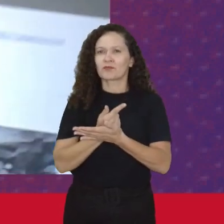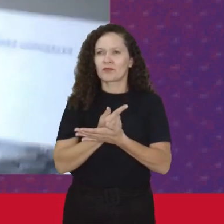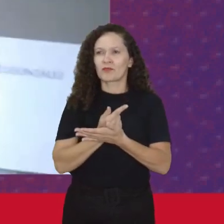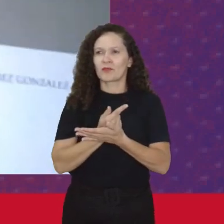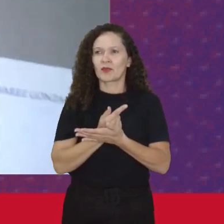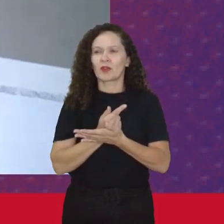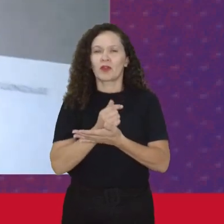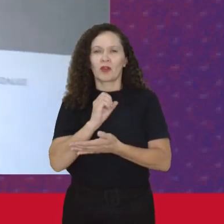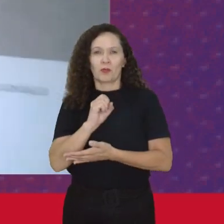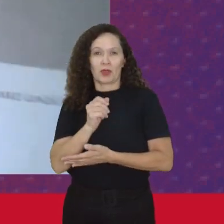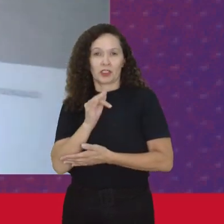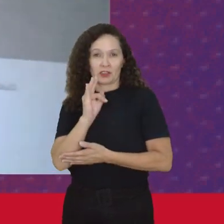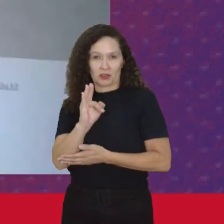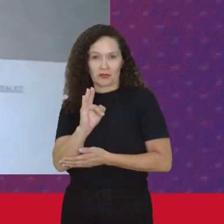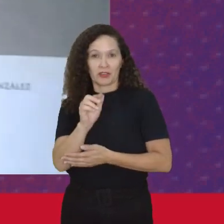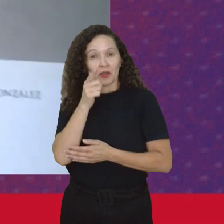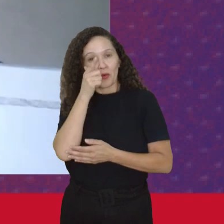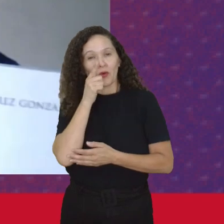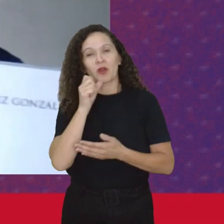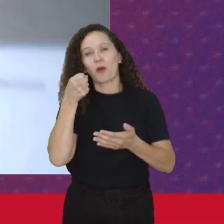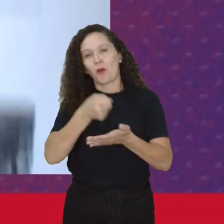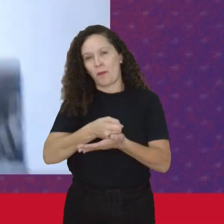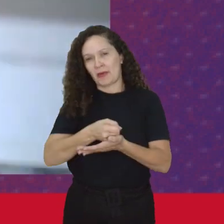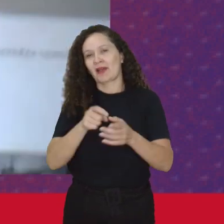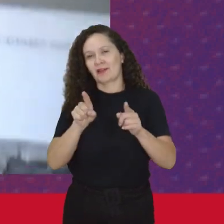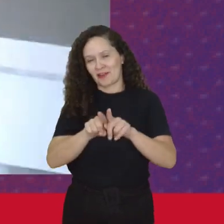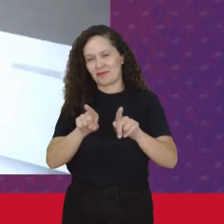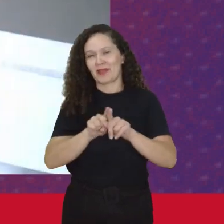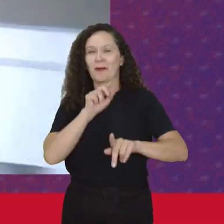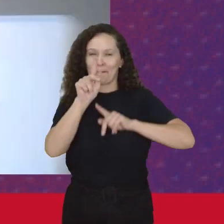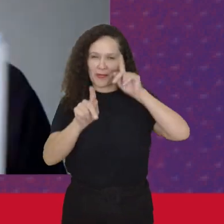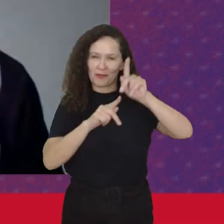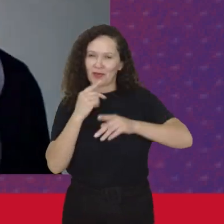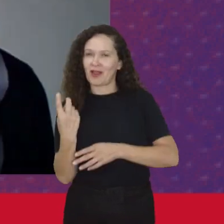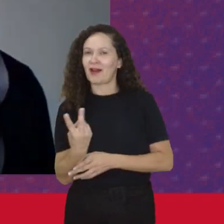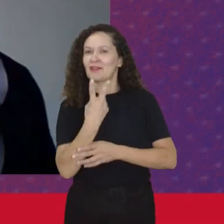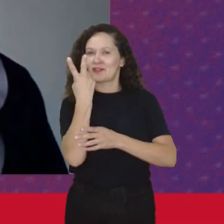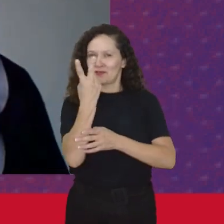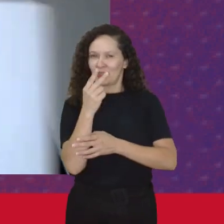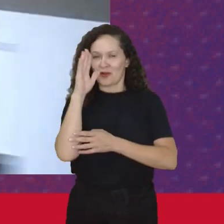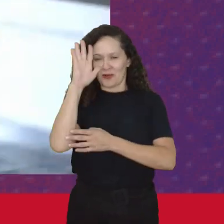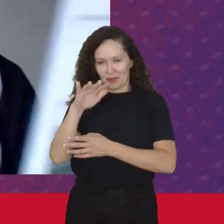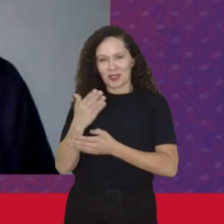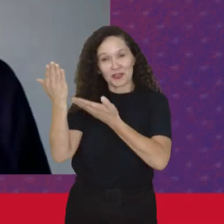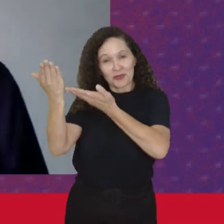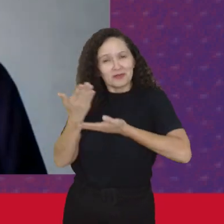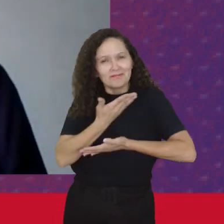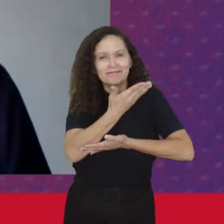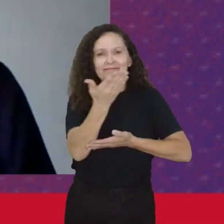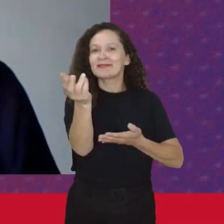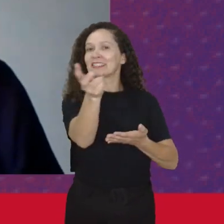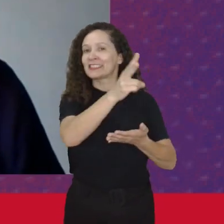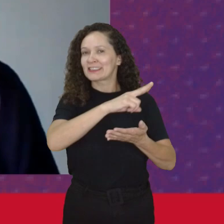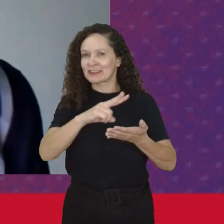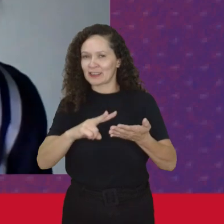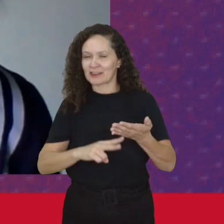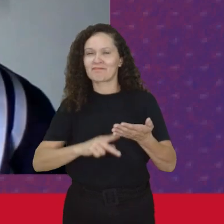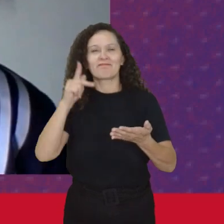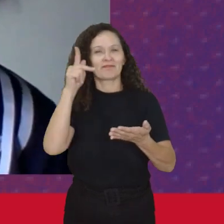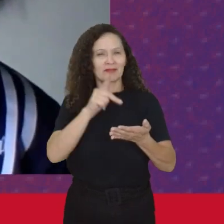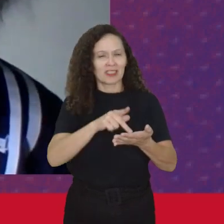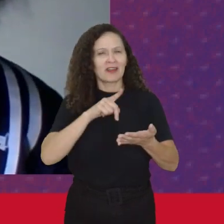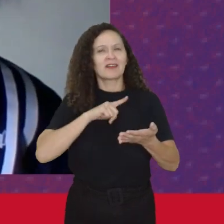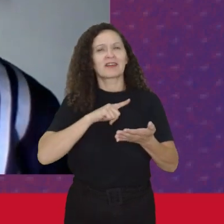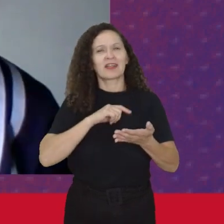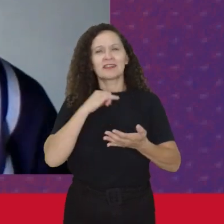E pela SOF Mas vocês conseguem Encontrar na expressão popular E também Convido todas A lerem O que realmente Traz muitos